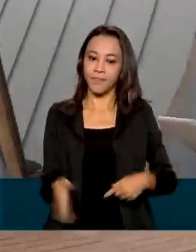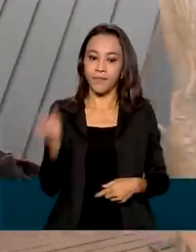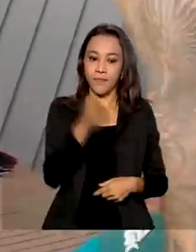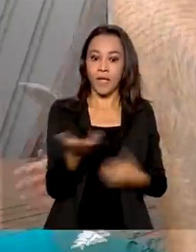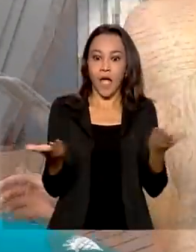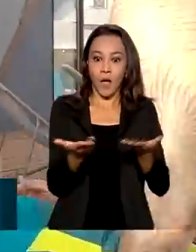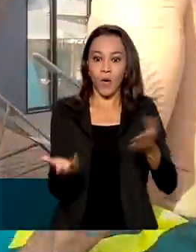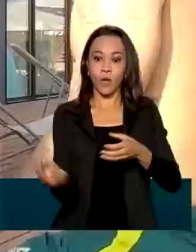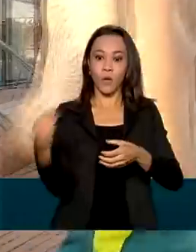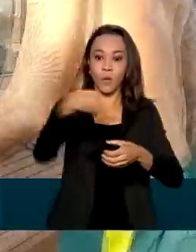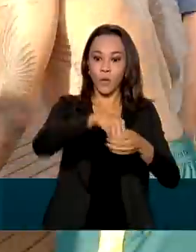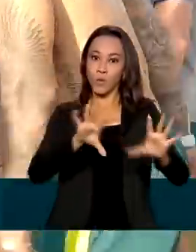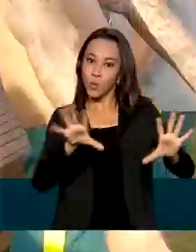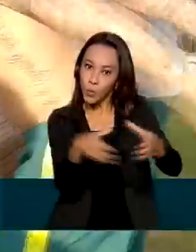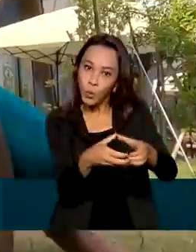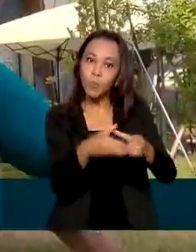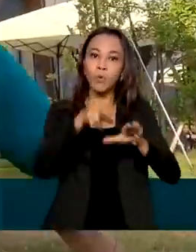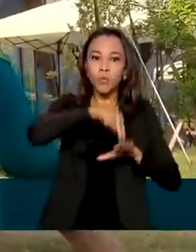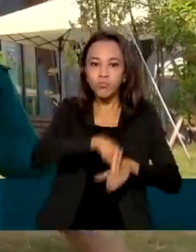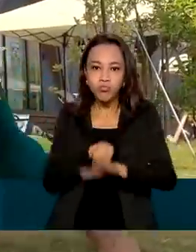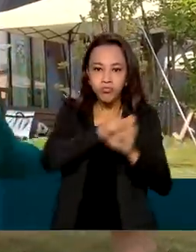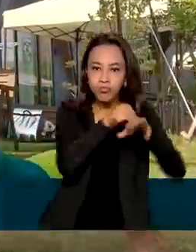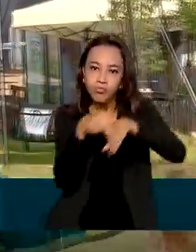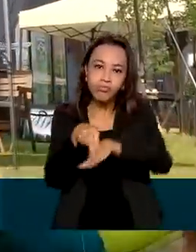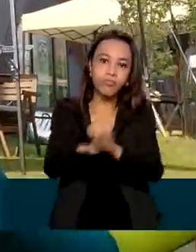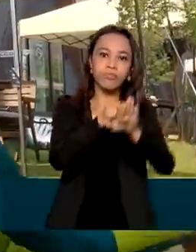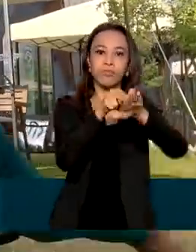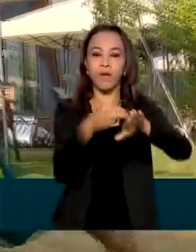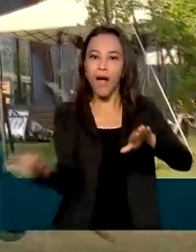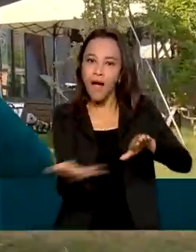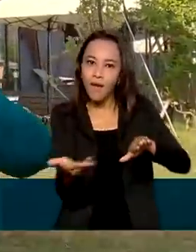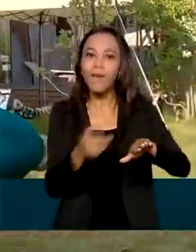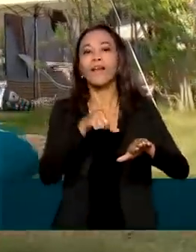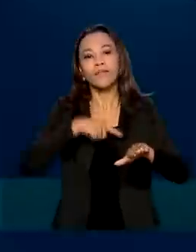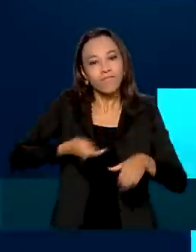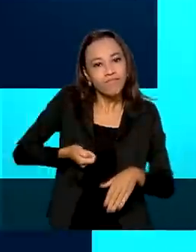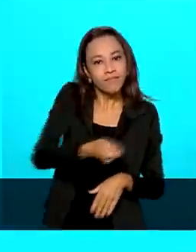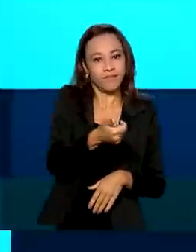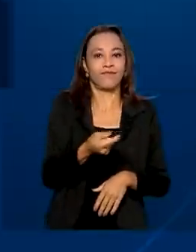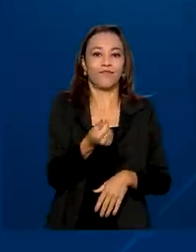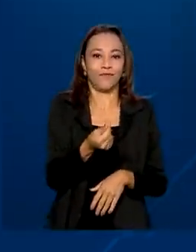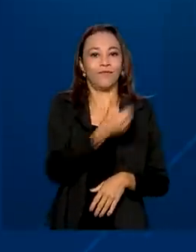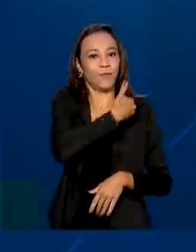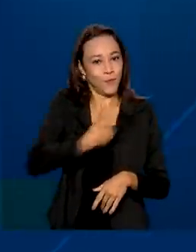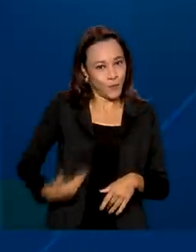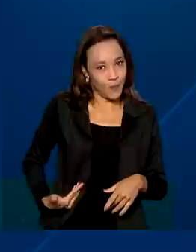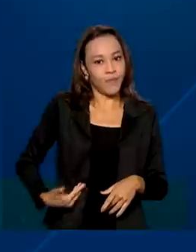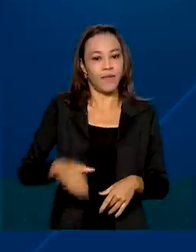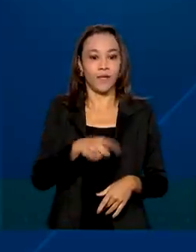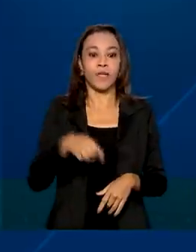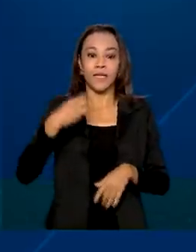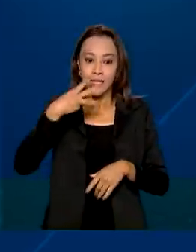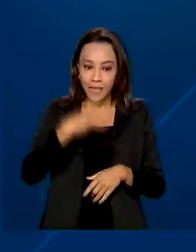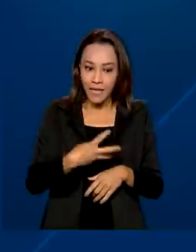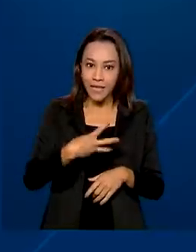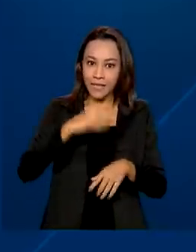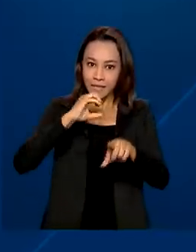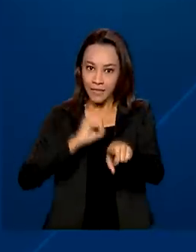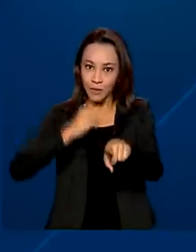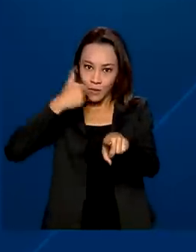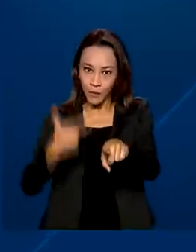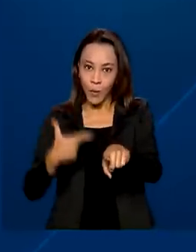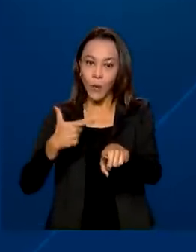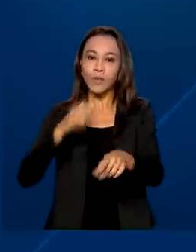surf no programa dos Jogos, a modalidade passou a integrar o Bolsa Atleta. Aliás, dos 302 atletas